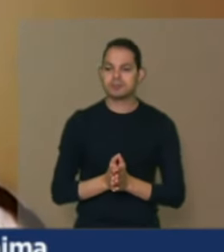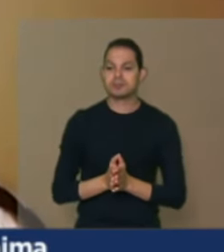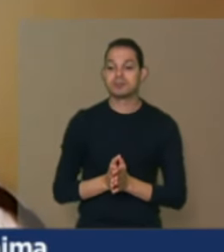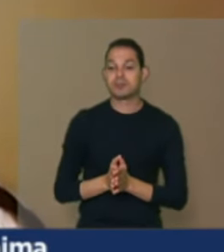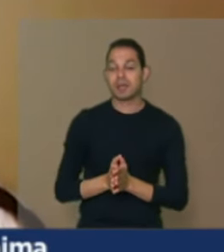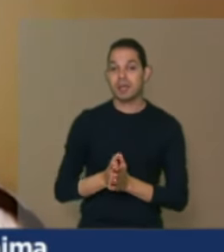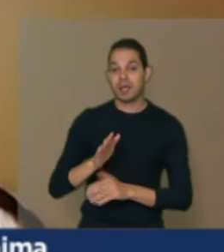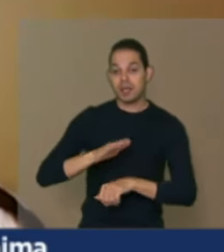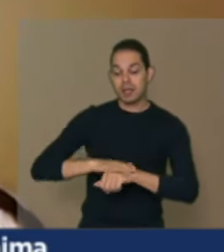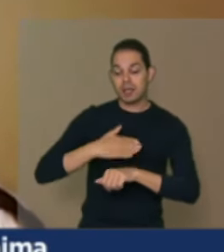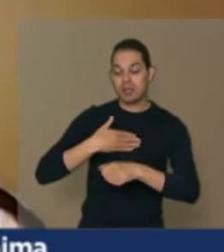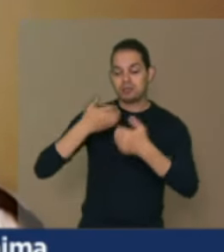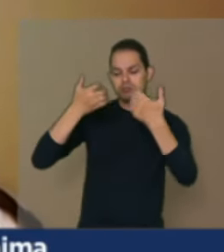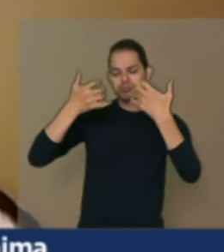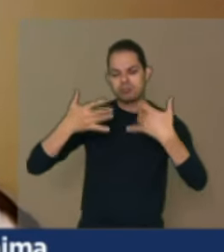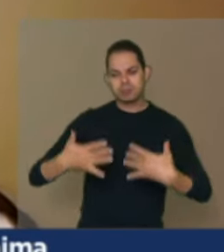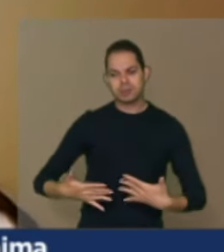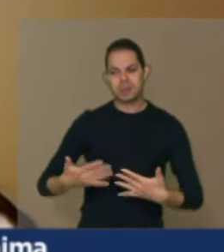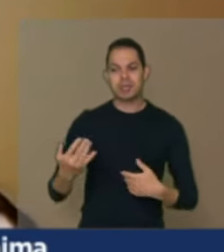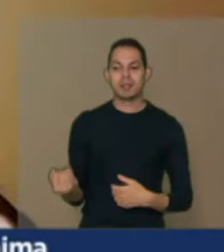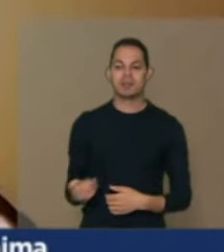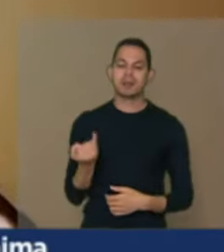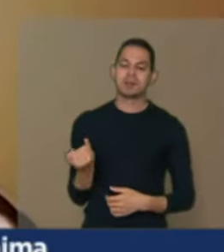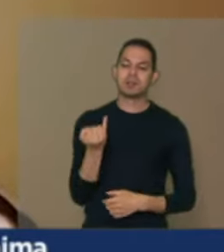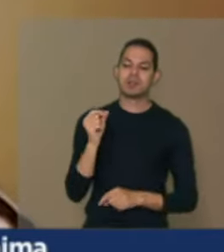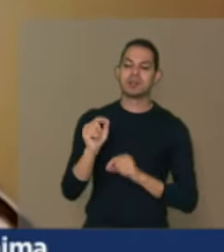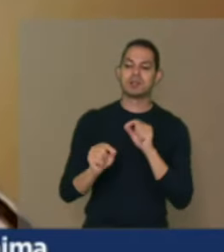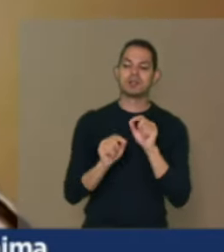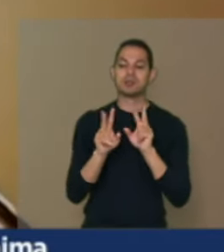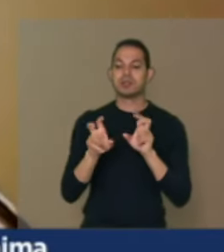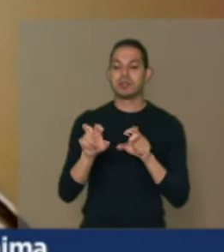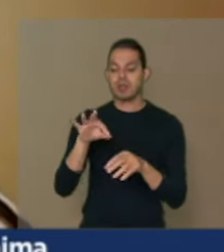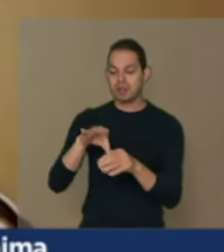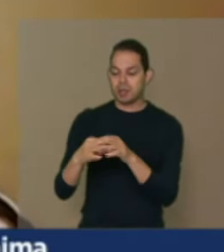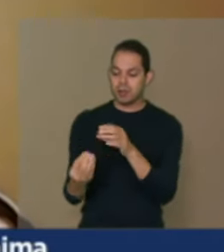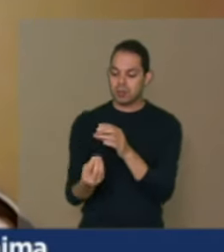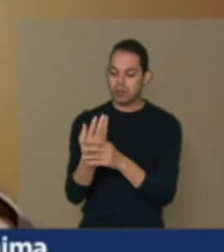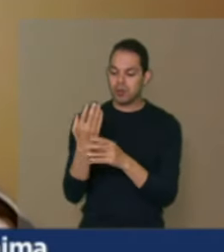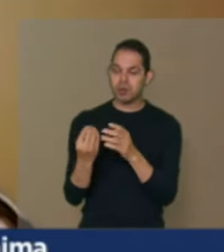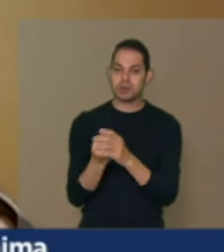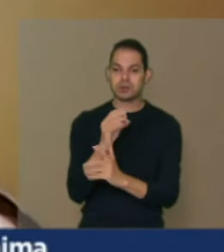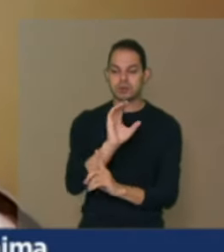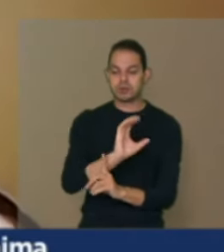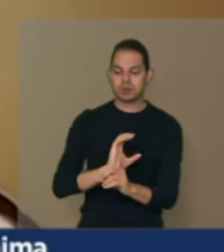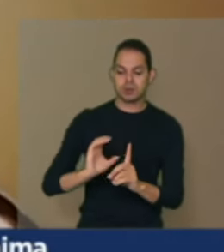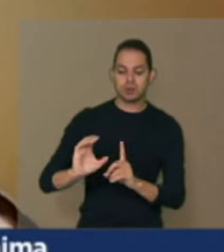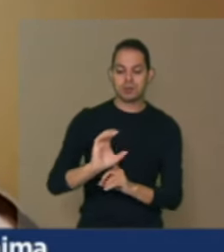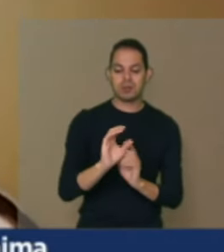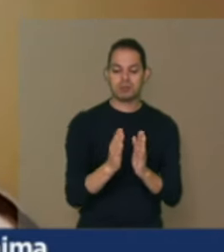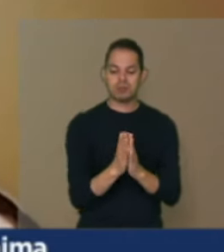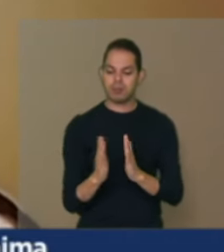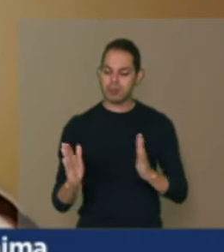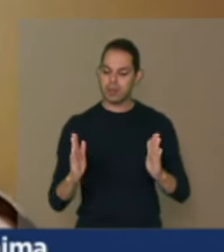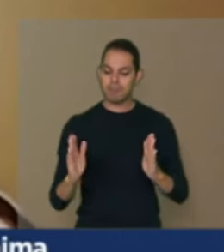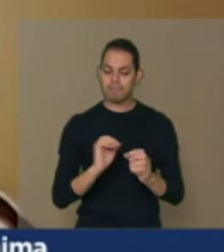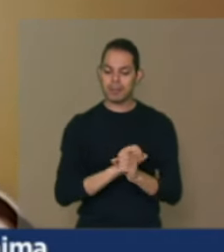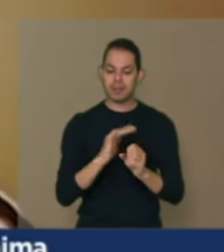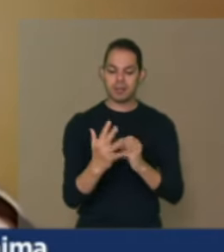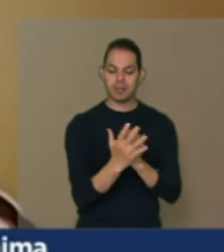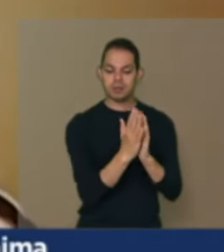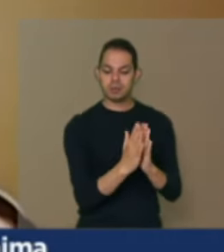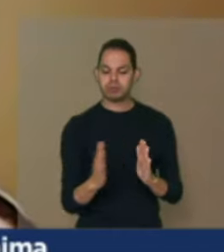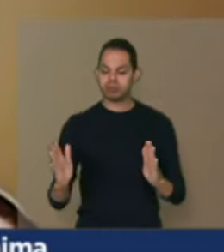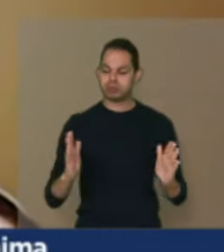destacar também que foi algo muito importante essa questão da produção na comunidade que foi um período de pandemia em que até as comunidades mais